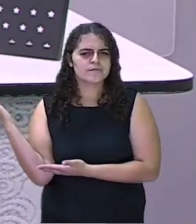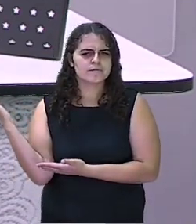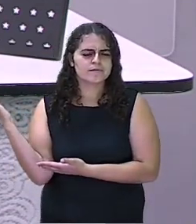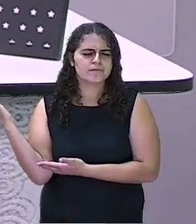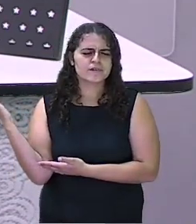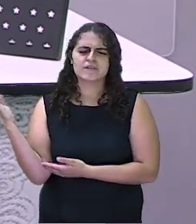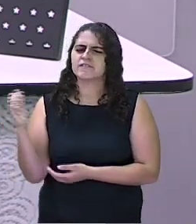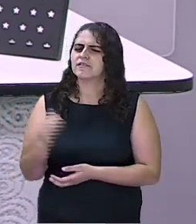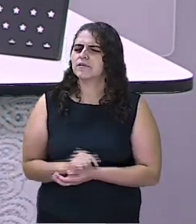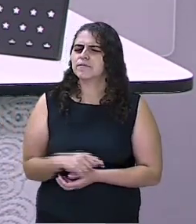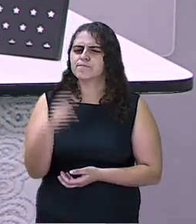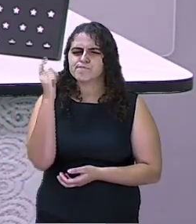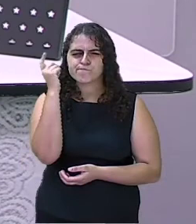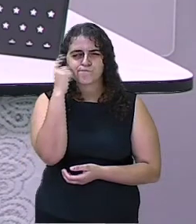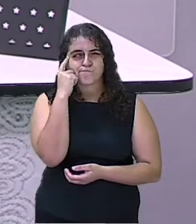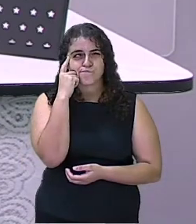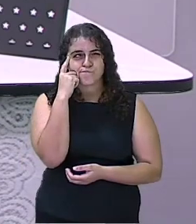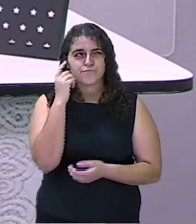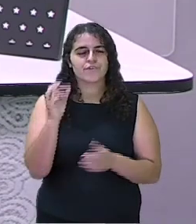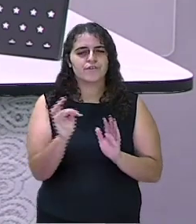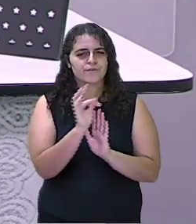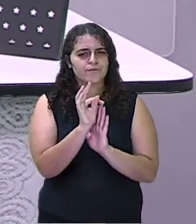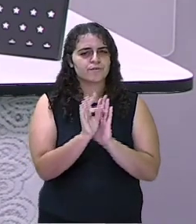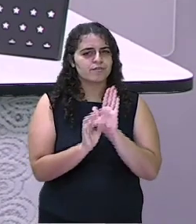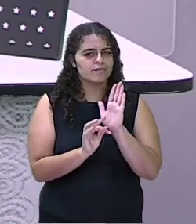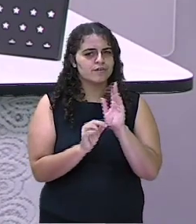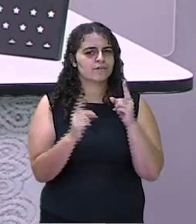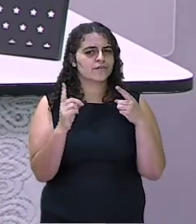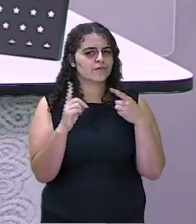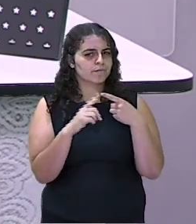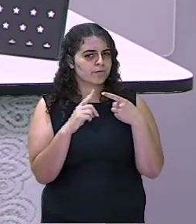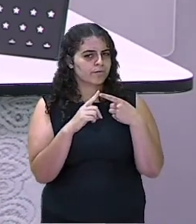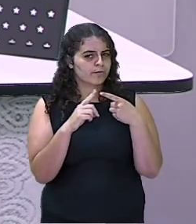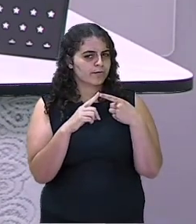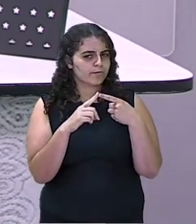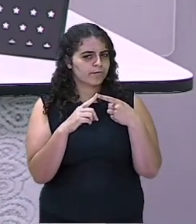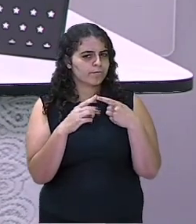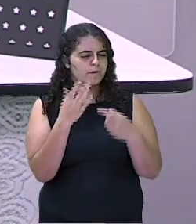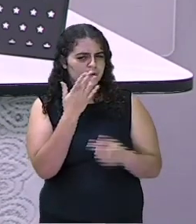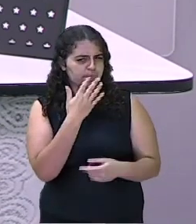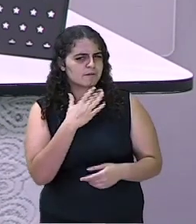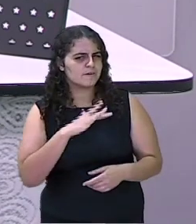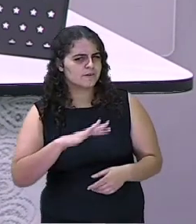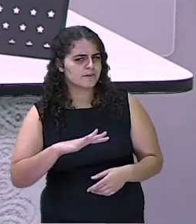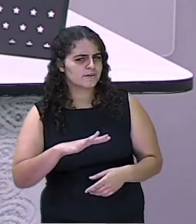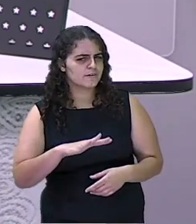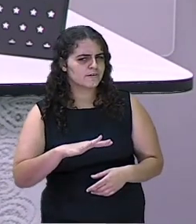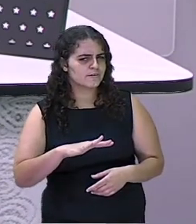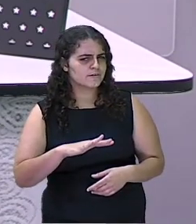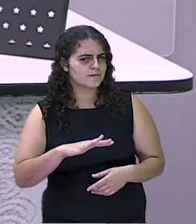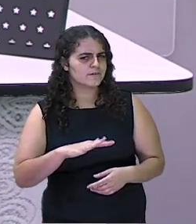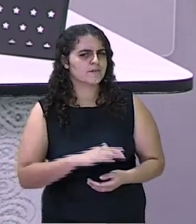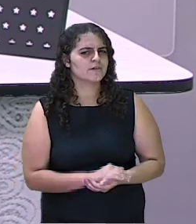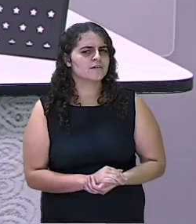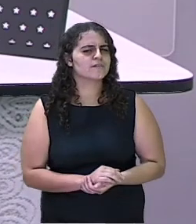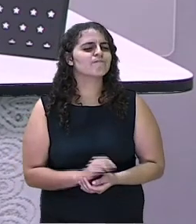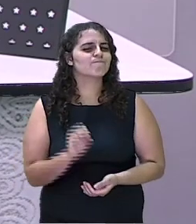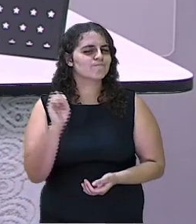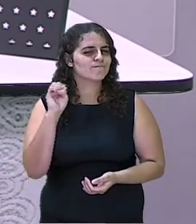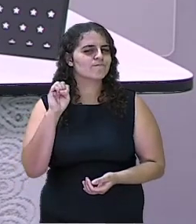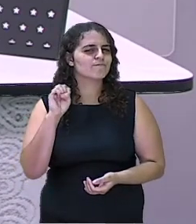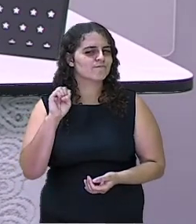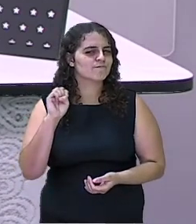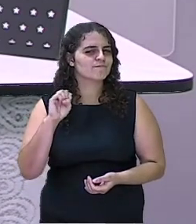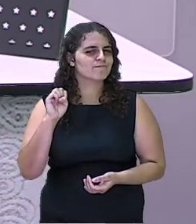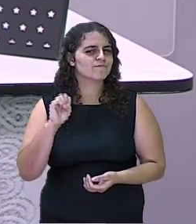Será que o texto... O texto 1 foi escrito para crianças? Claro que foi!